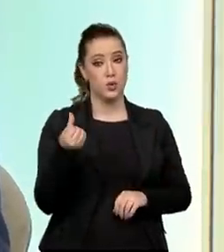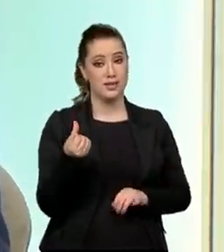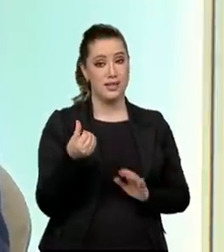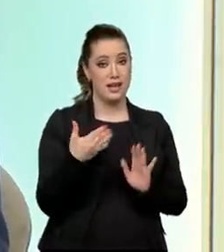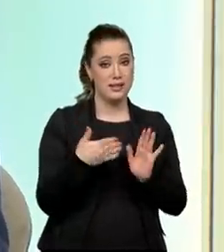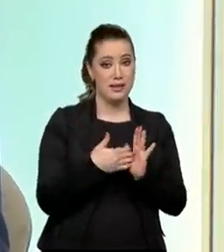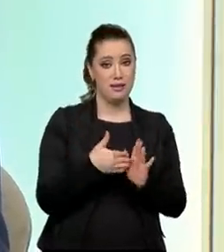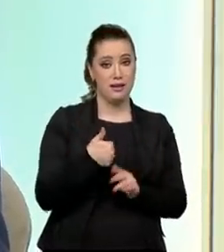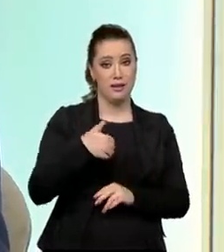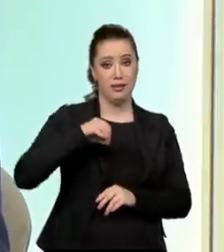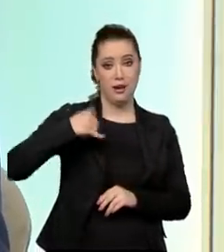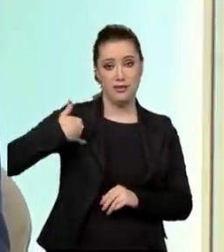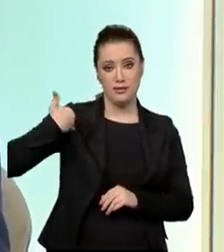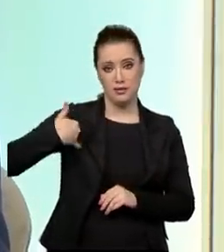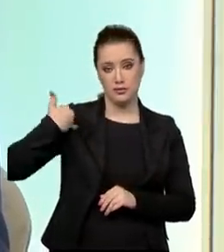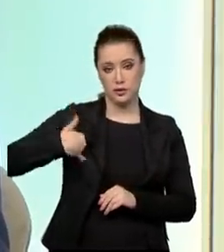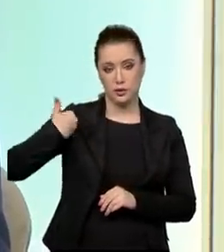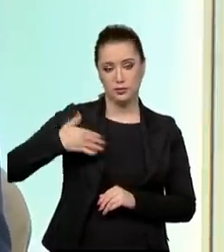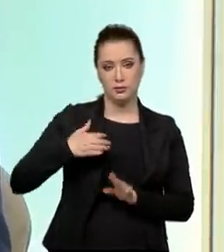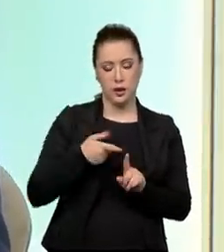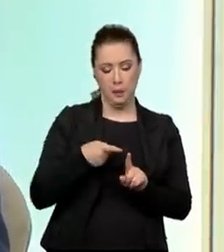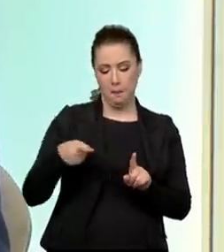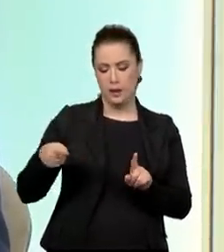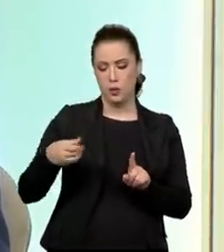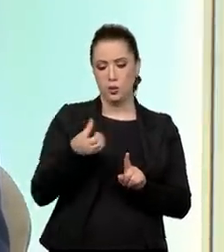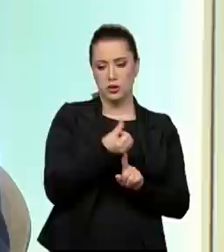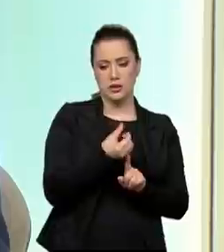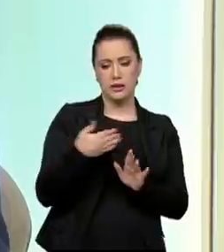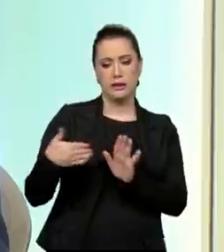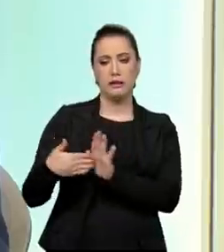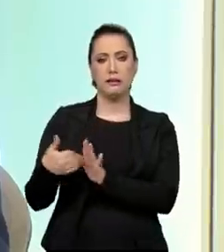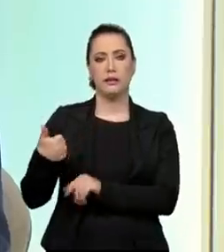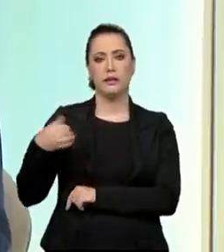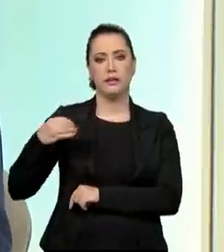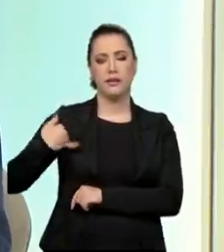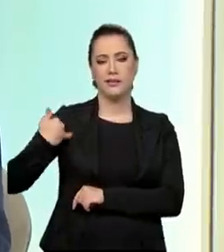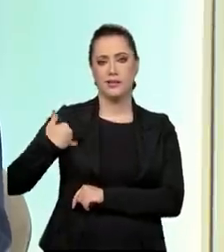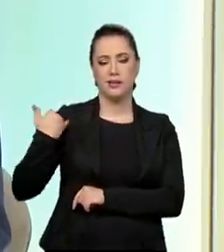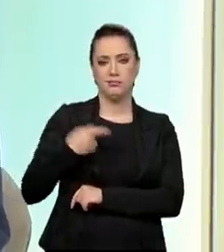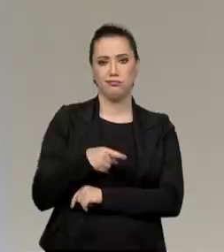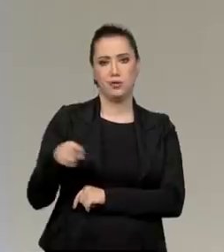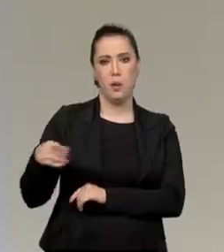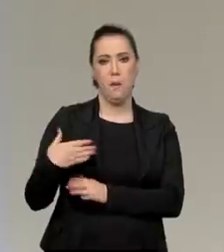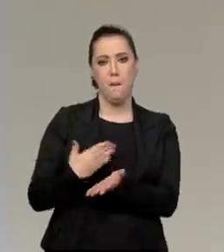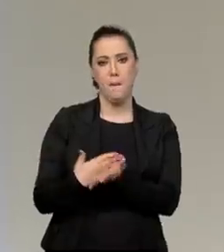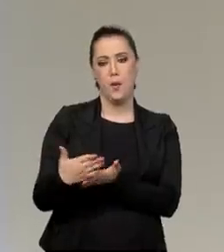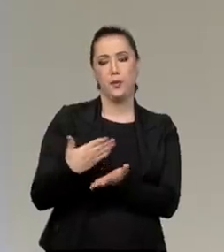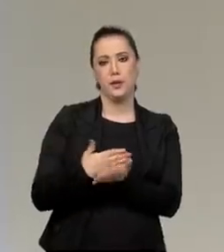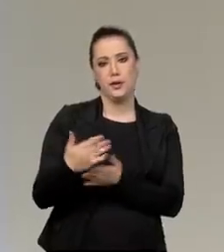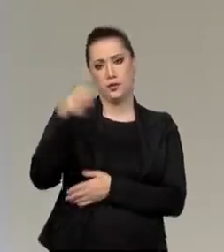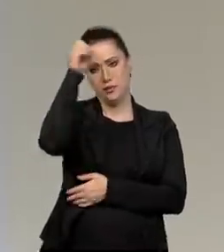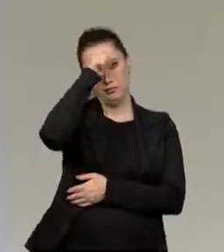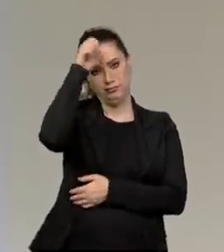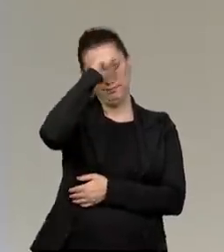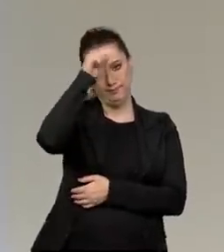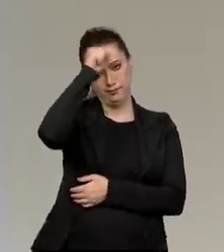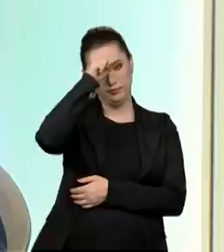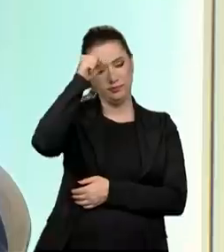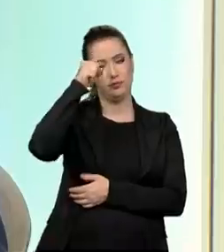10 anos, que é aquela faixa fundamental da alfabetização. Uma parte delas, porque não estão